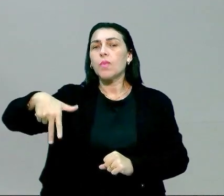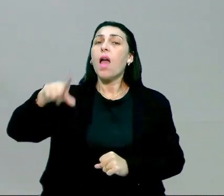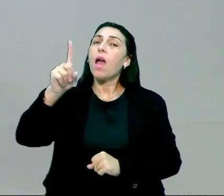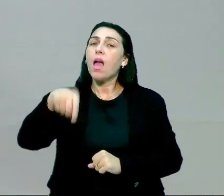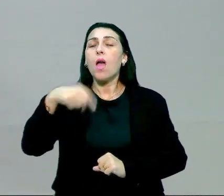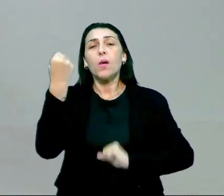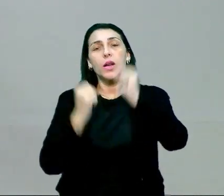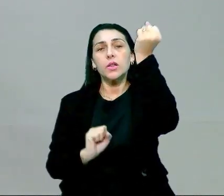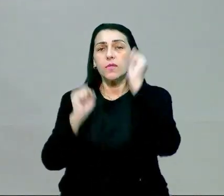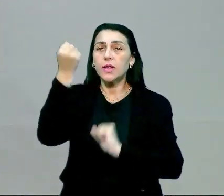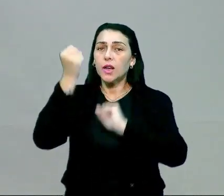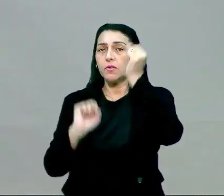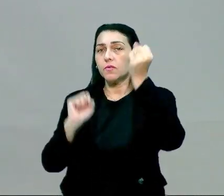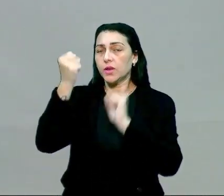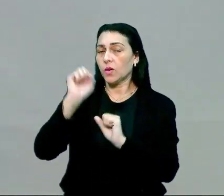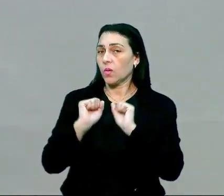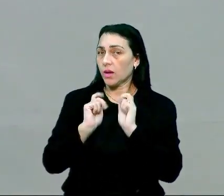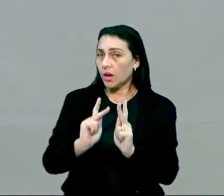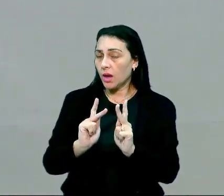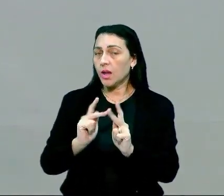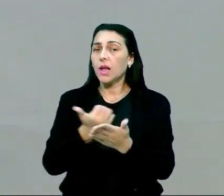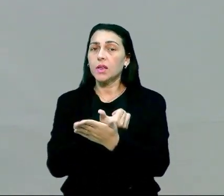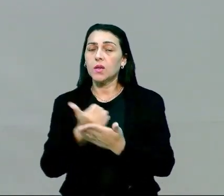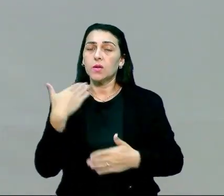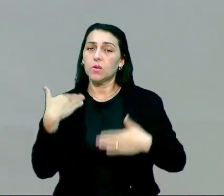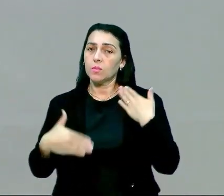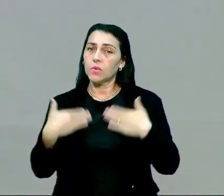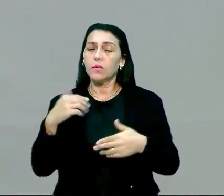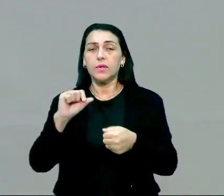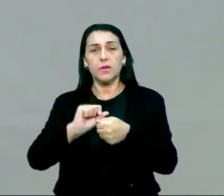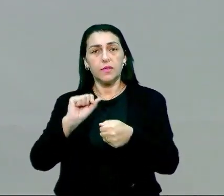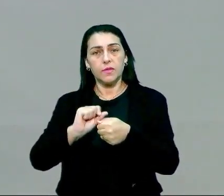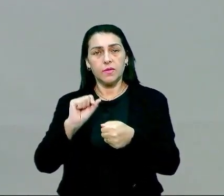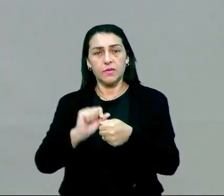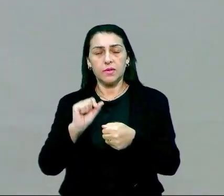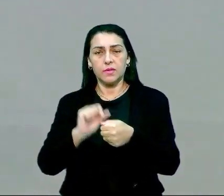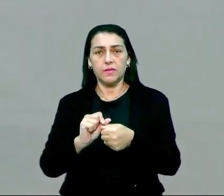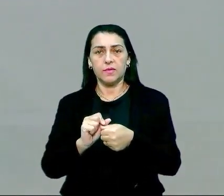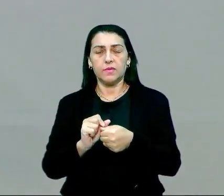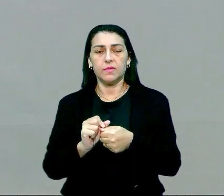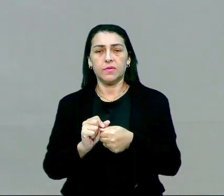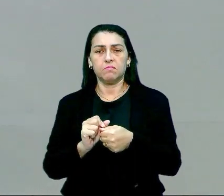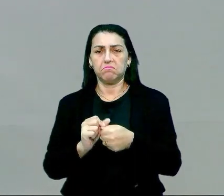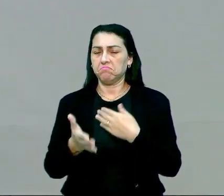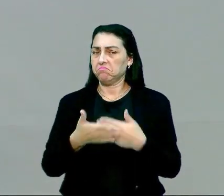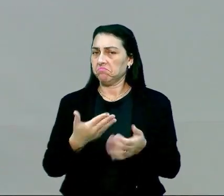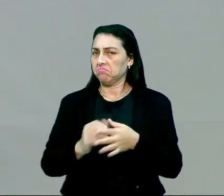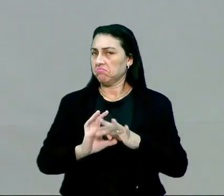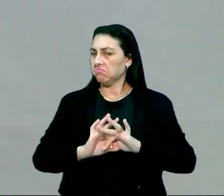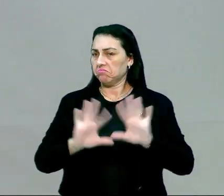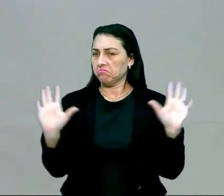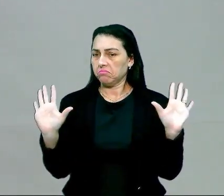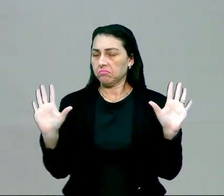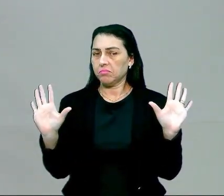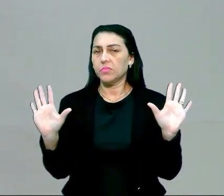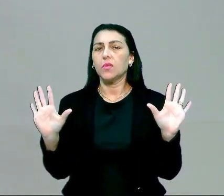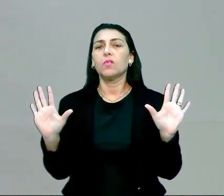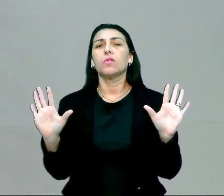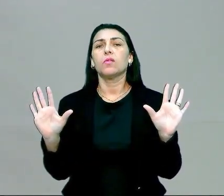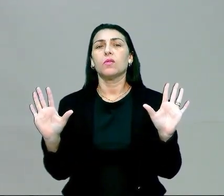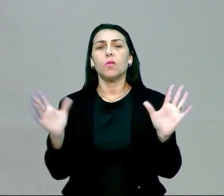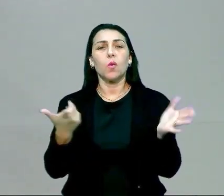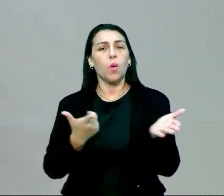atividade física, beleza? Então, as ações corporais que você desenvolver de forma livre, ah, tipo, eu vou